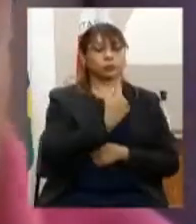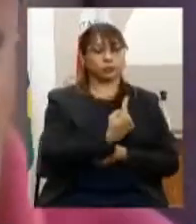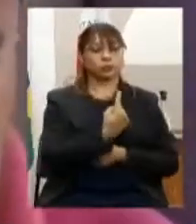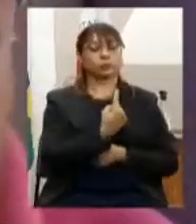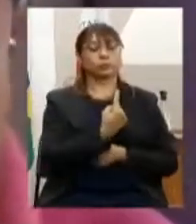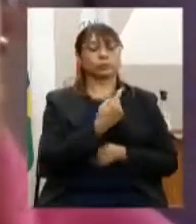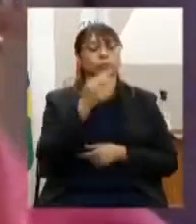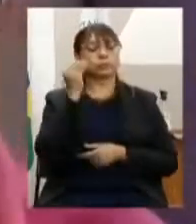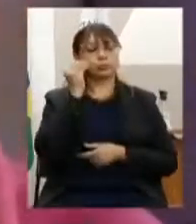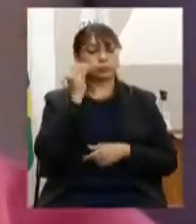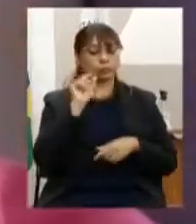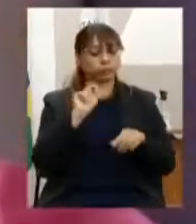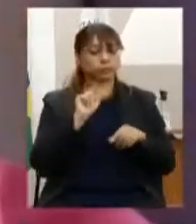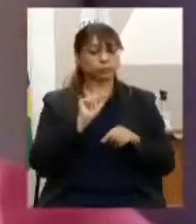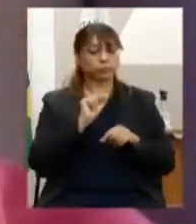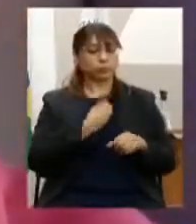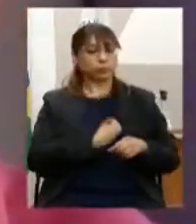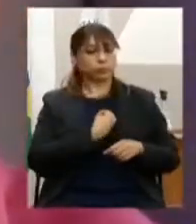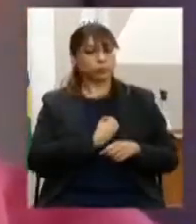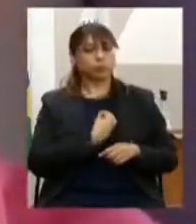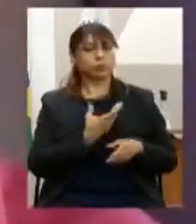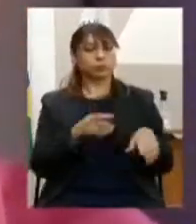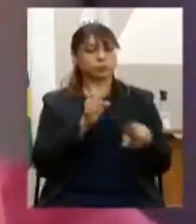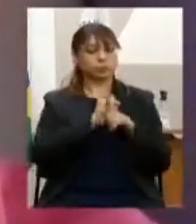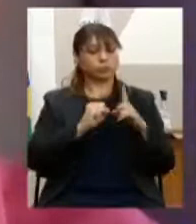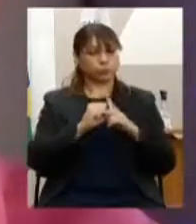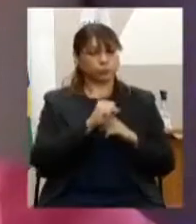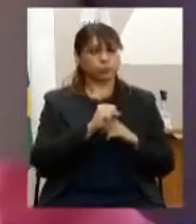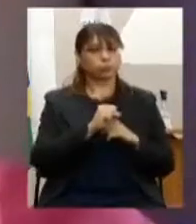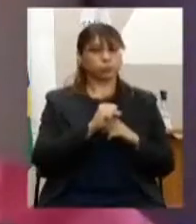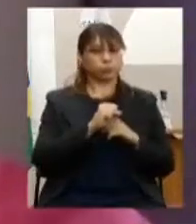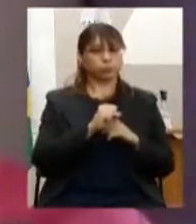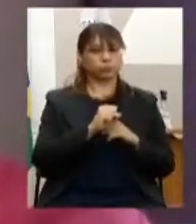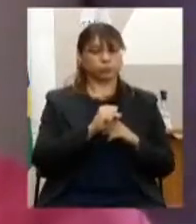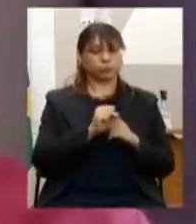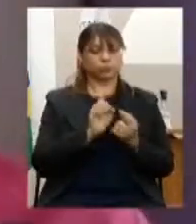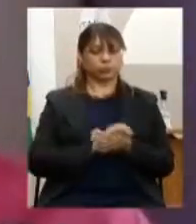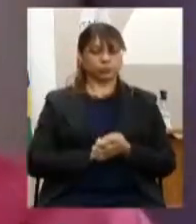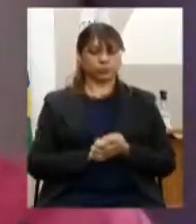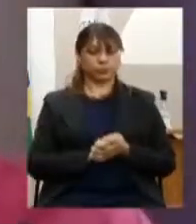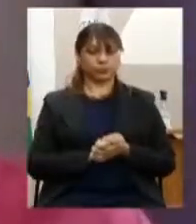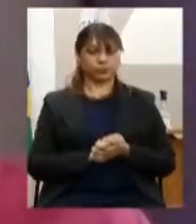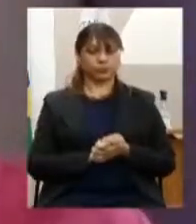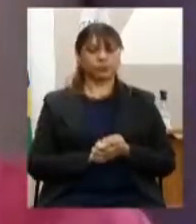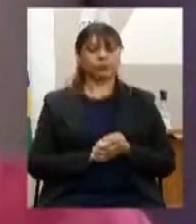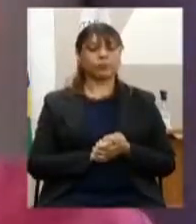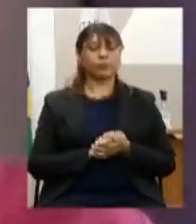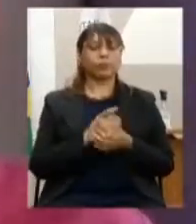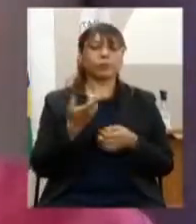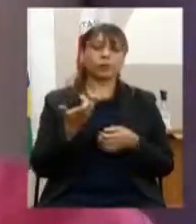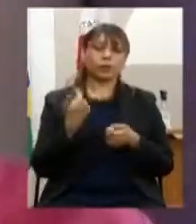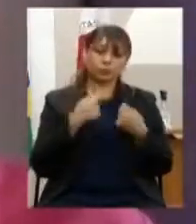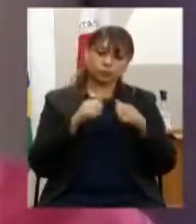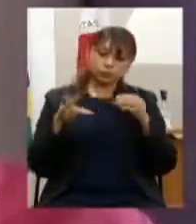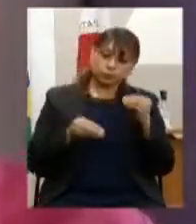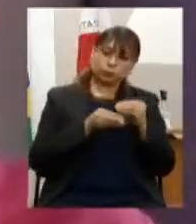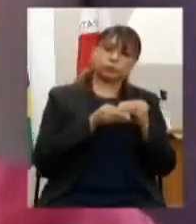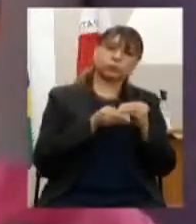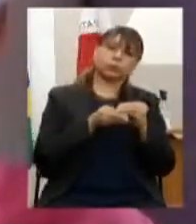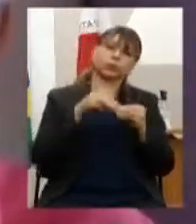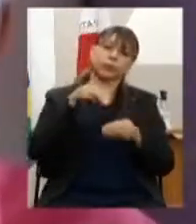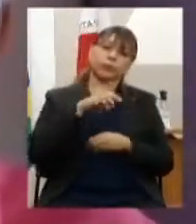Cidadania e Participação Social, conforme segue. Acrescentar recursos na meta